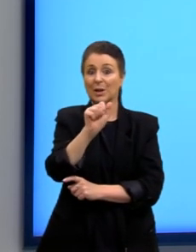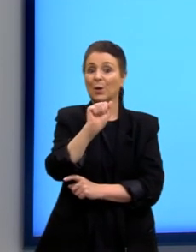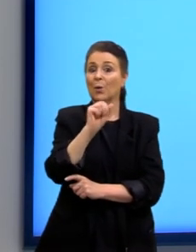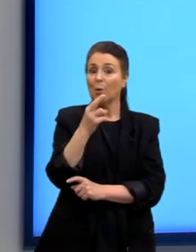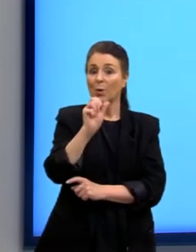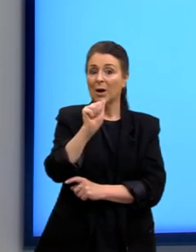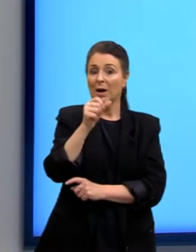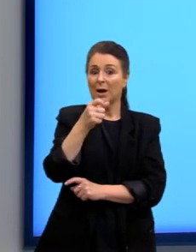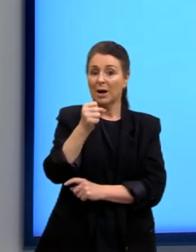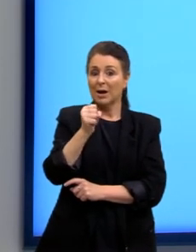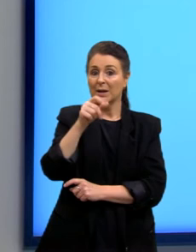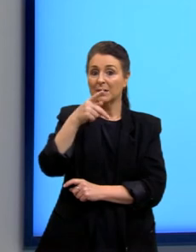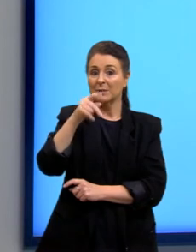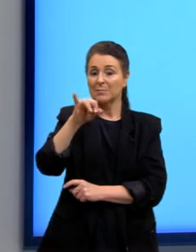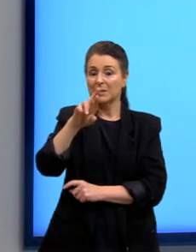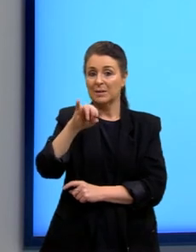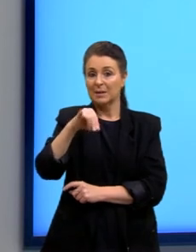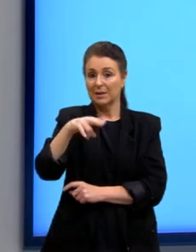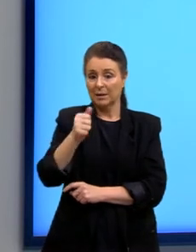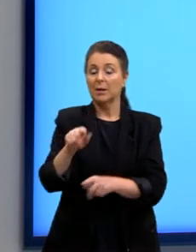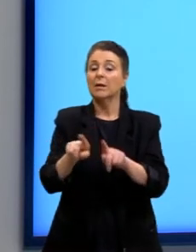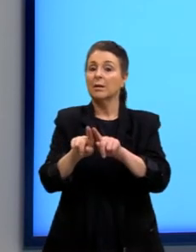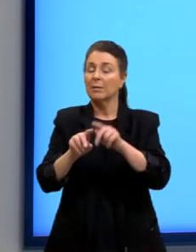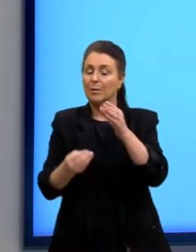e também na produção de biodiesel né